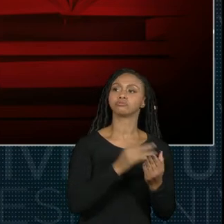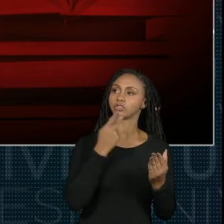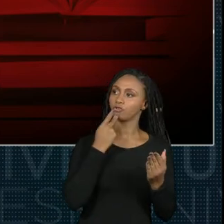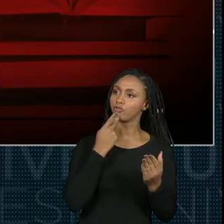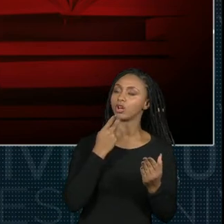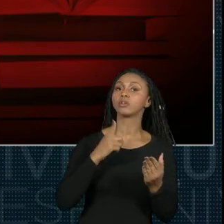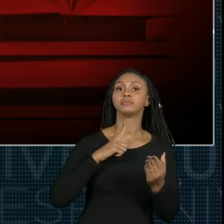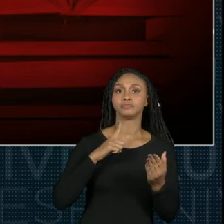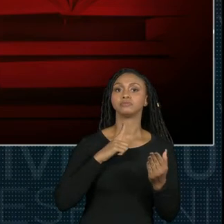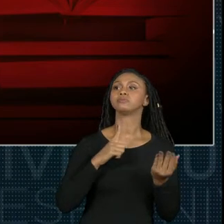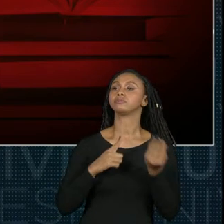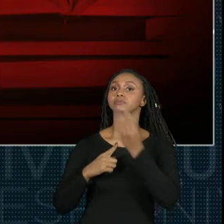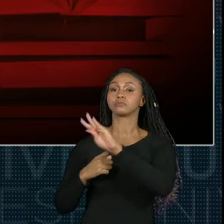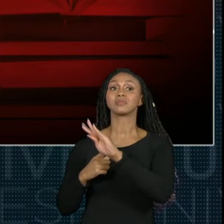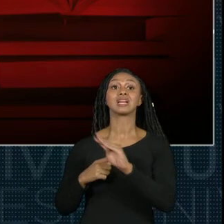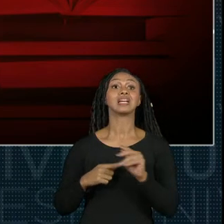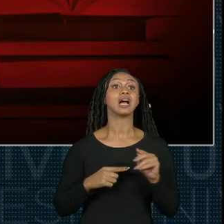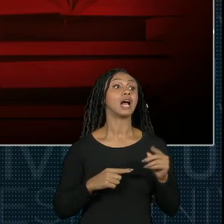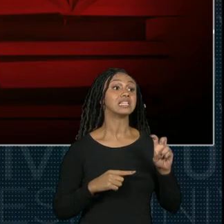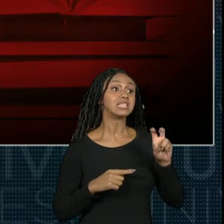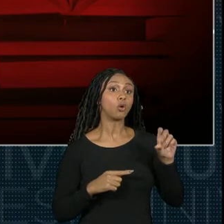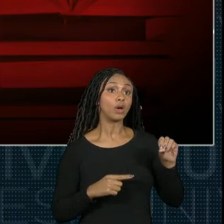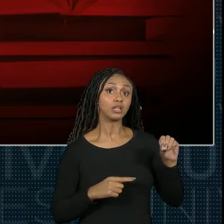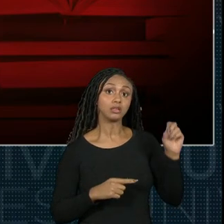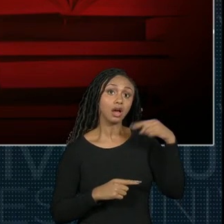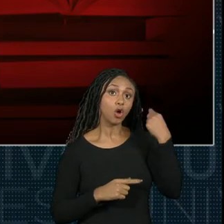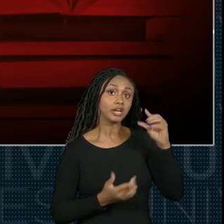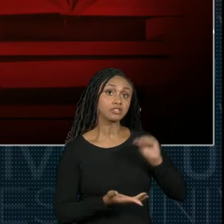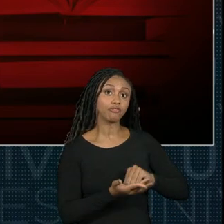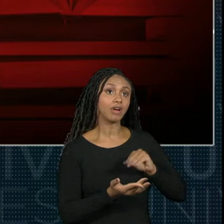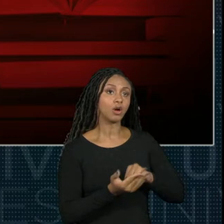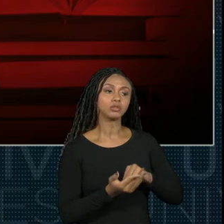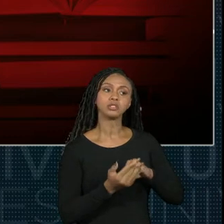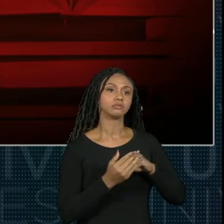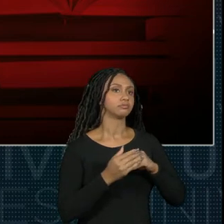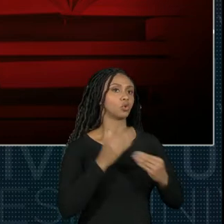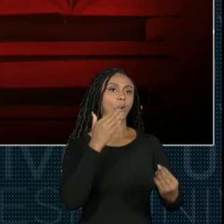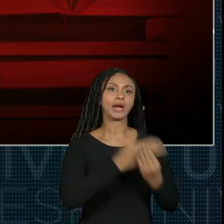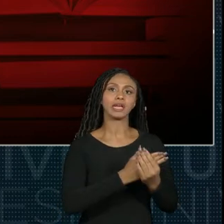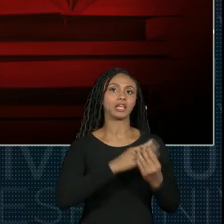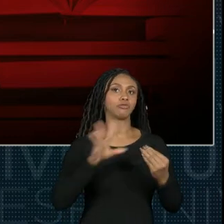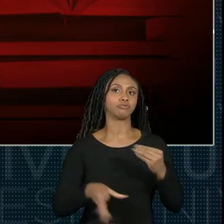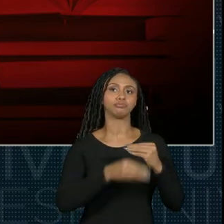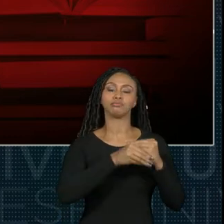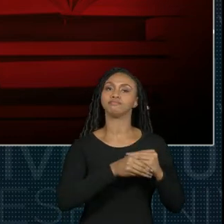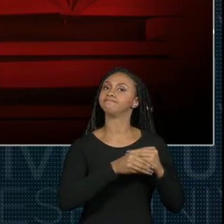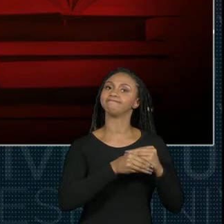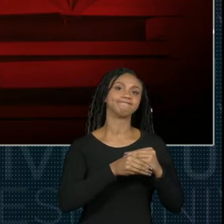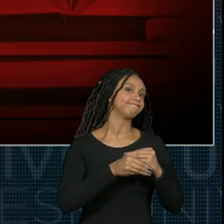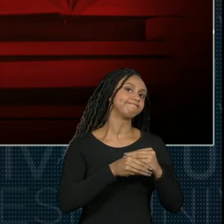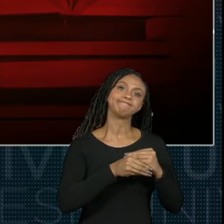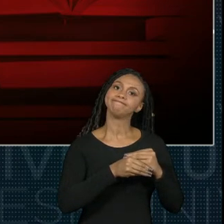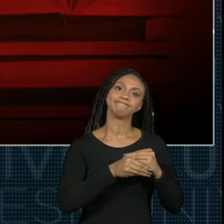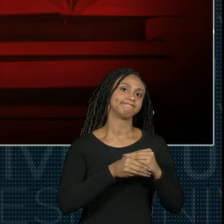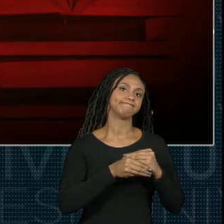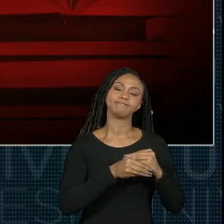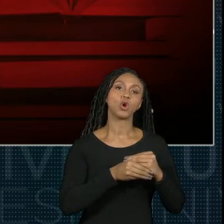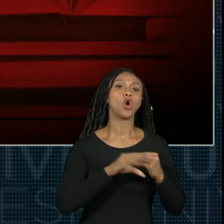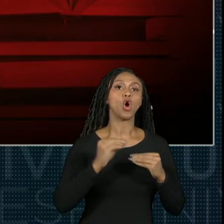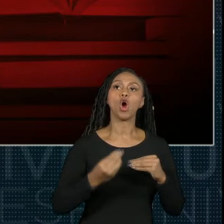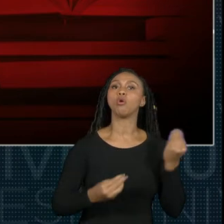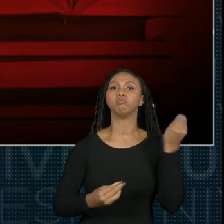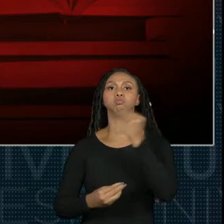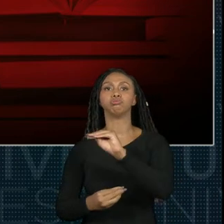as outras 50 horas não poderão ser complementadas com novos trabalhos e uma futura postagem.